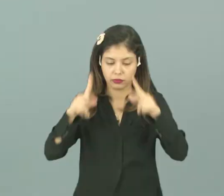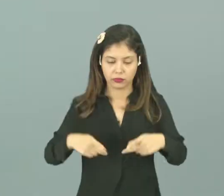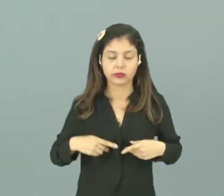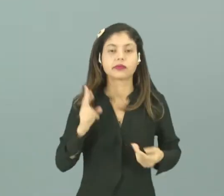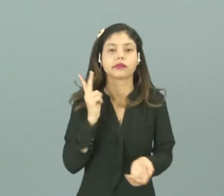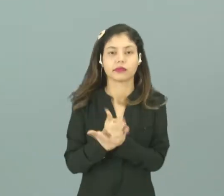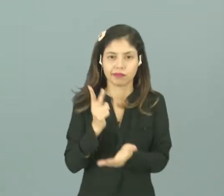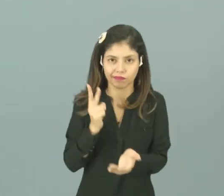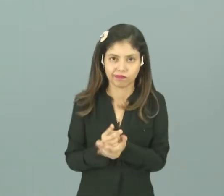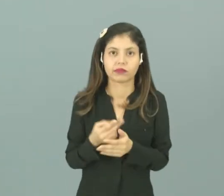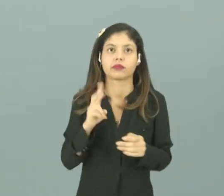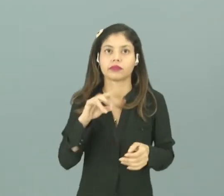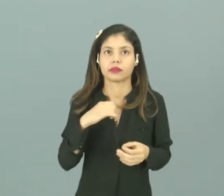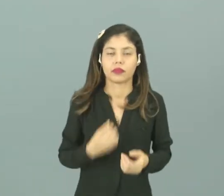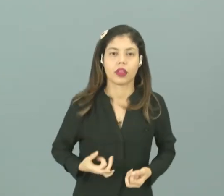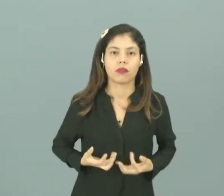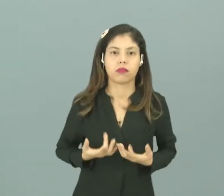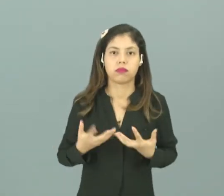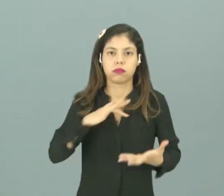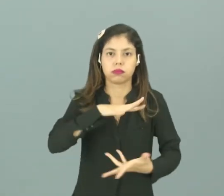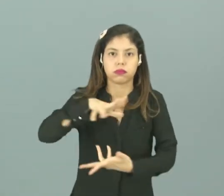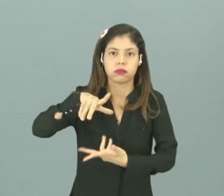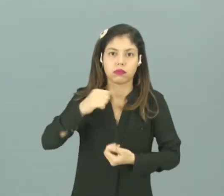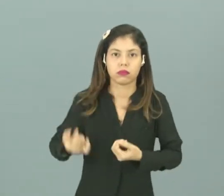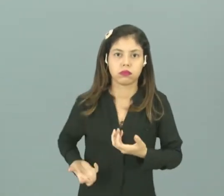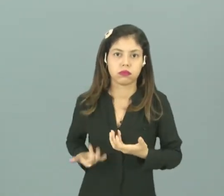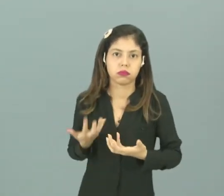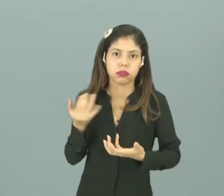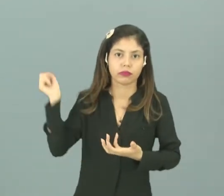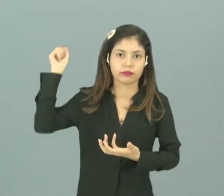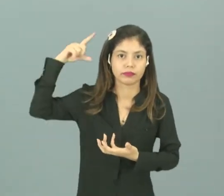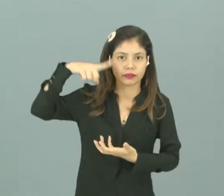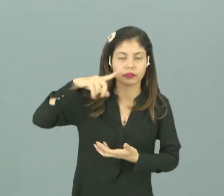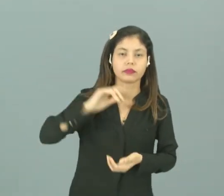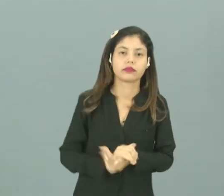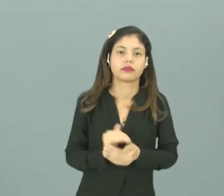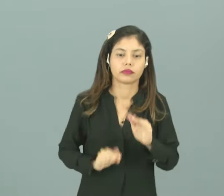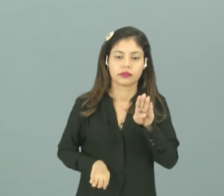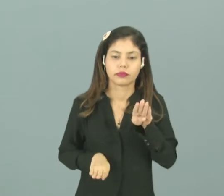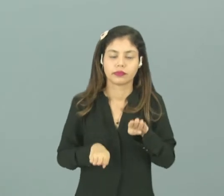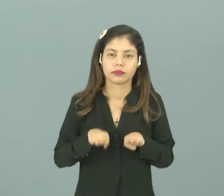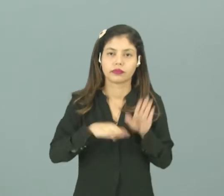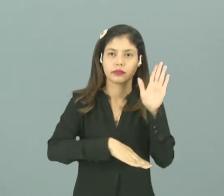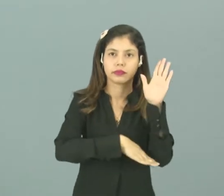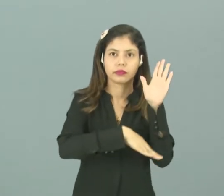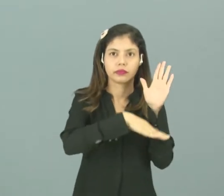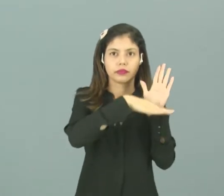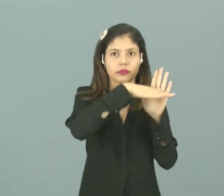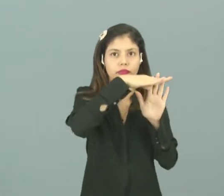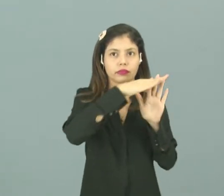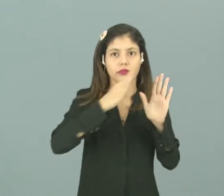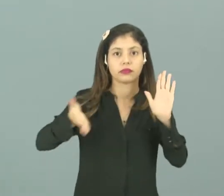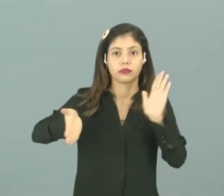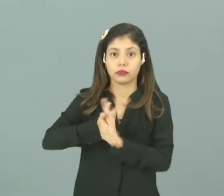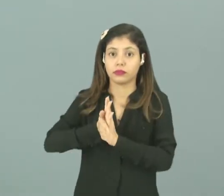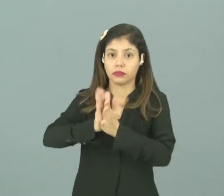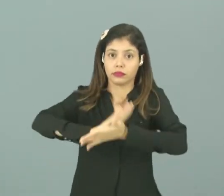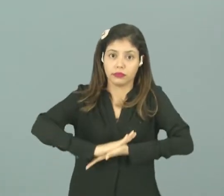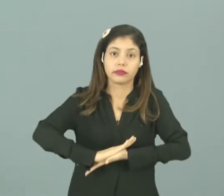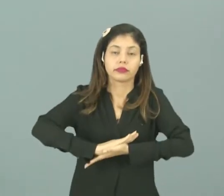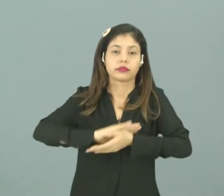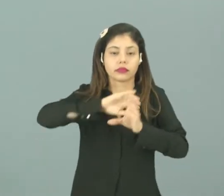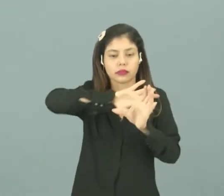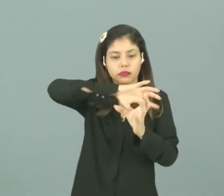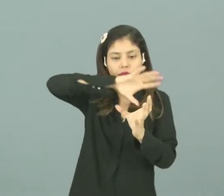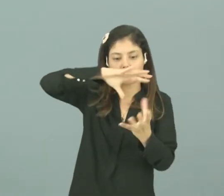como consequência a gente vai ter o aquecimento global, que vão ser temperaturas extremamente elevadas, temos a destruição da camada de ozônio